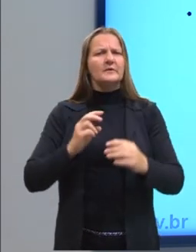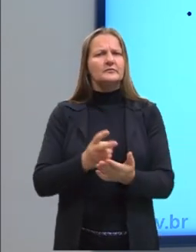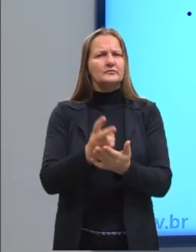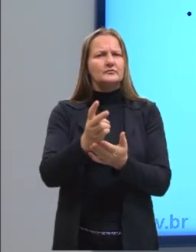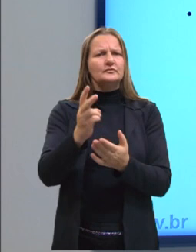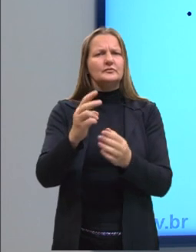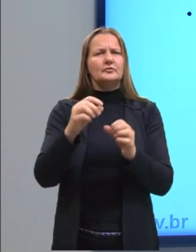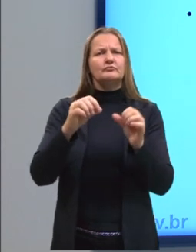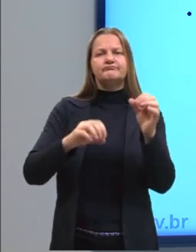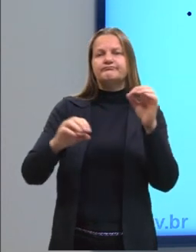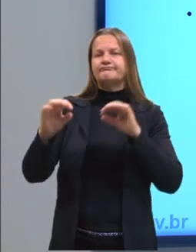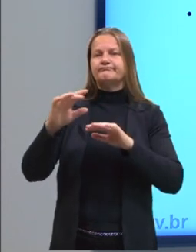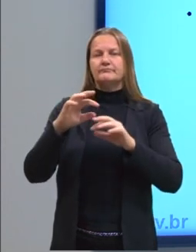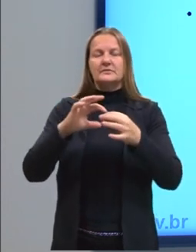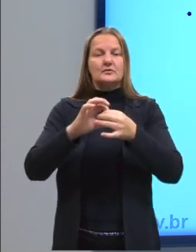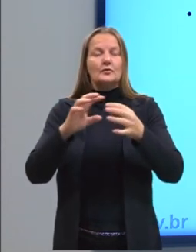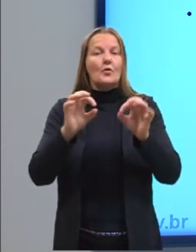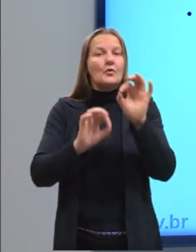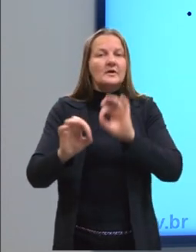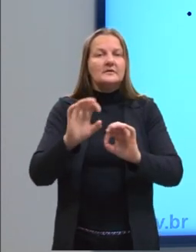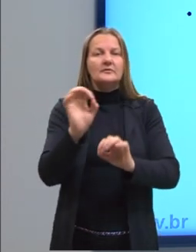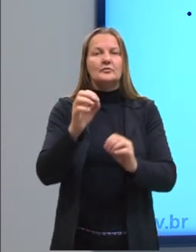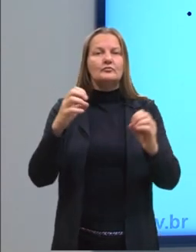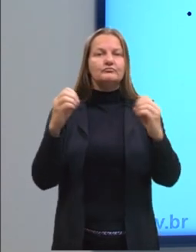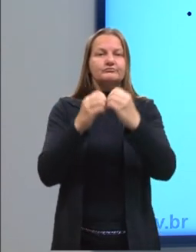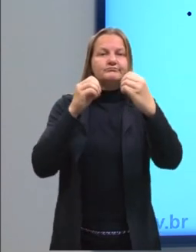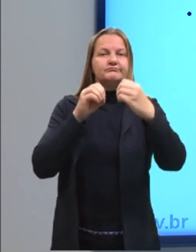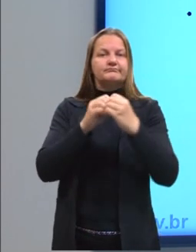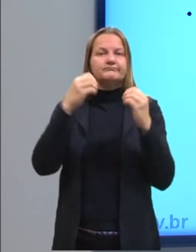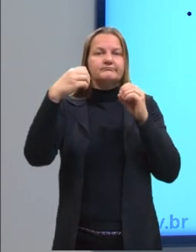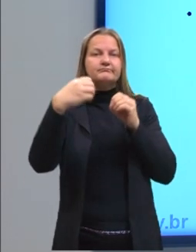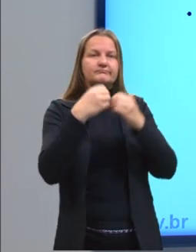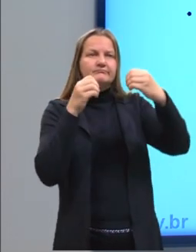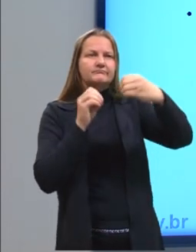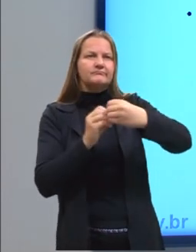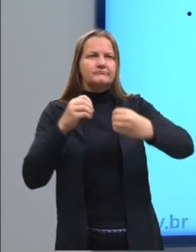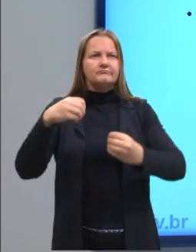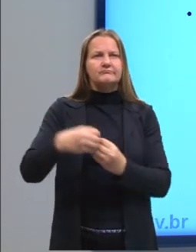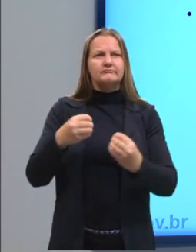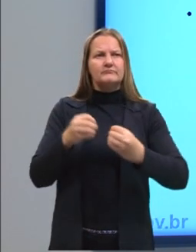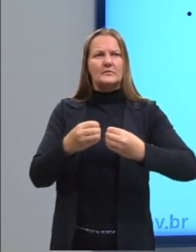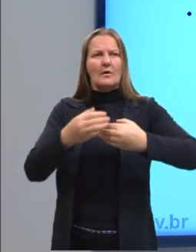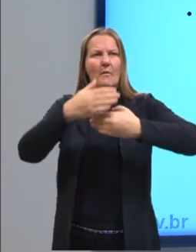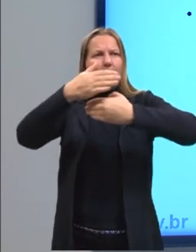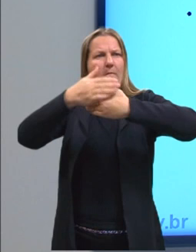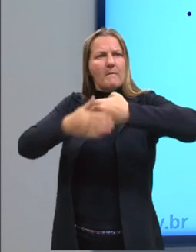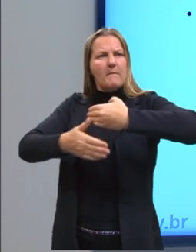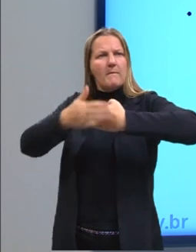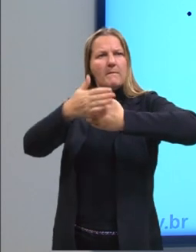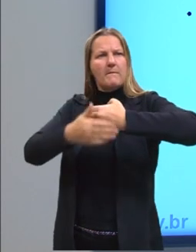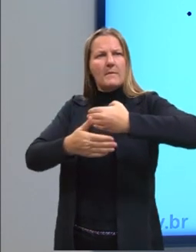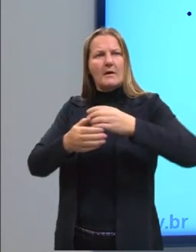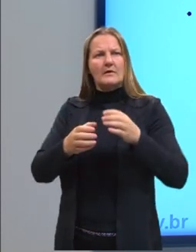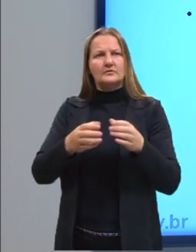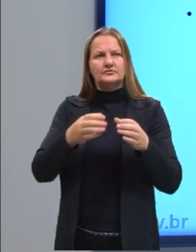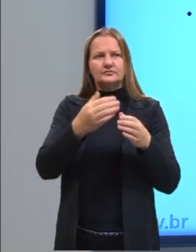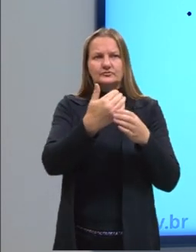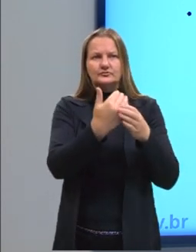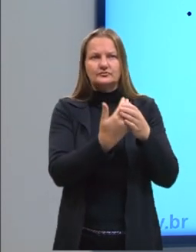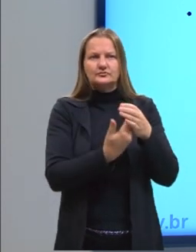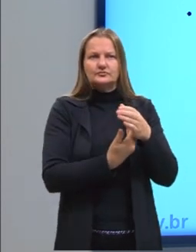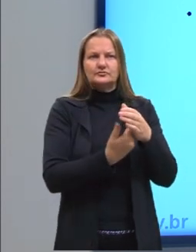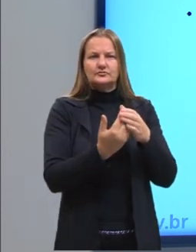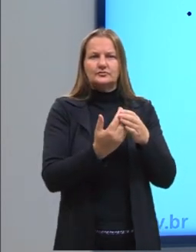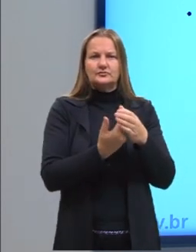desordenado. Há choques constantes entre as moléculas e as paredes do recipiente, que são perfeitamente